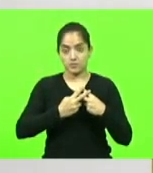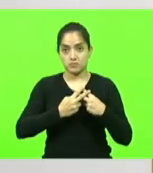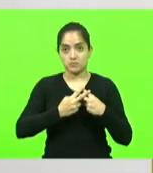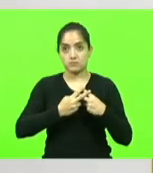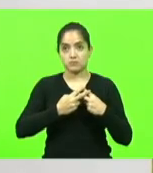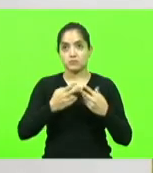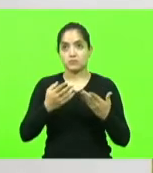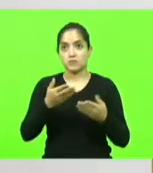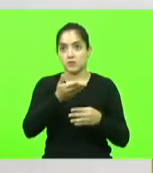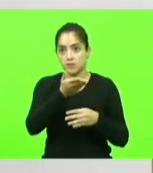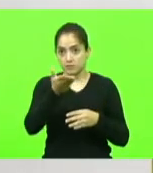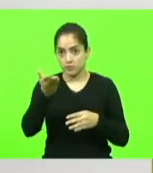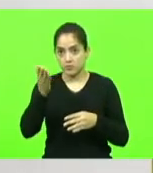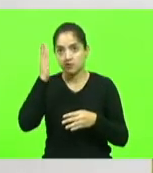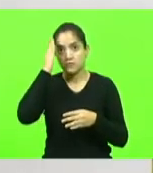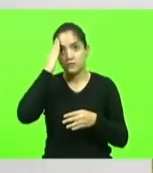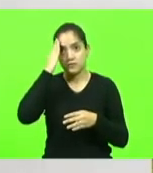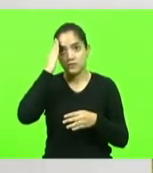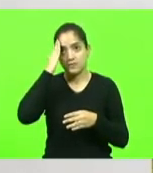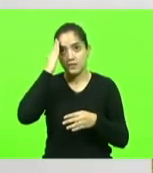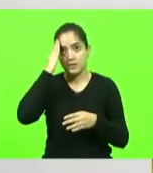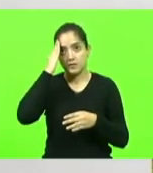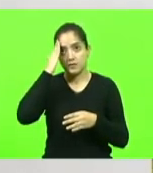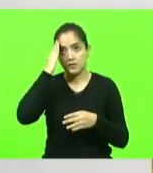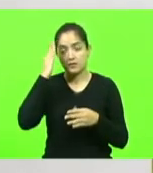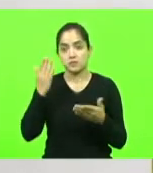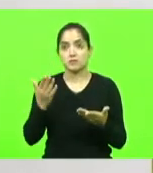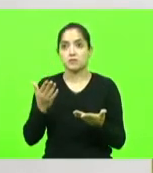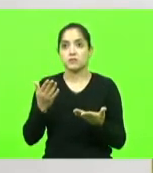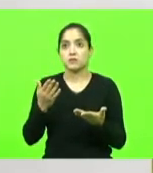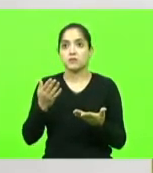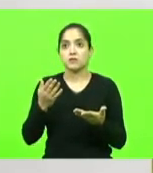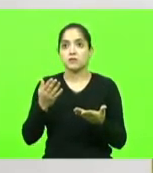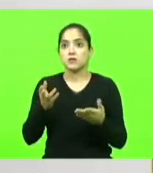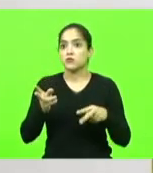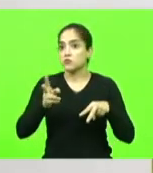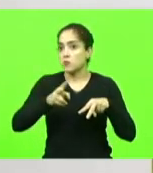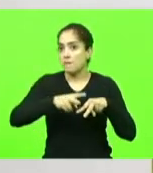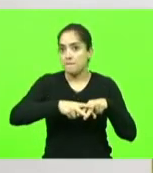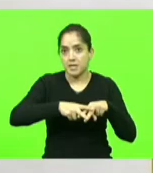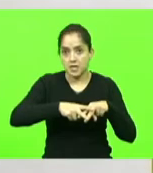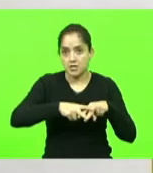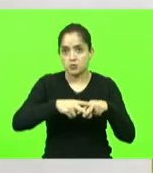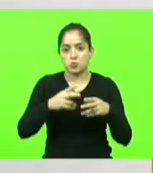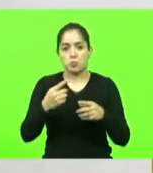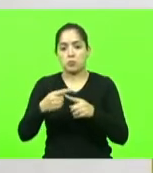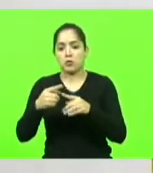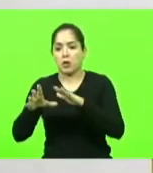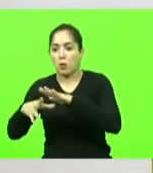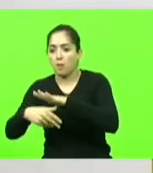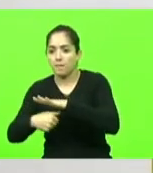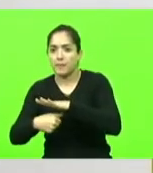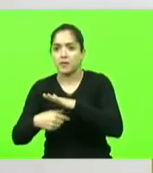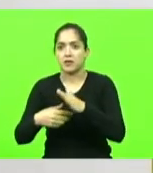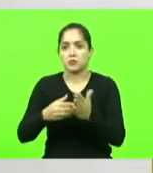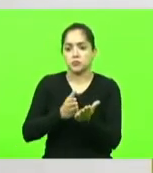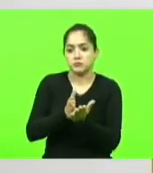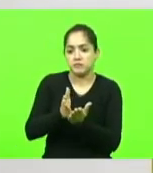vocês saibam que eu não estou sendo preso porque roubei, desviei dinheiro,